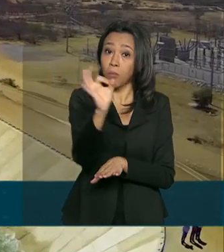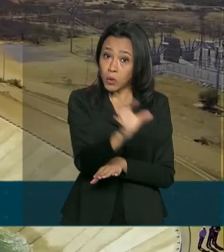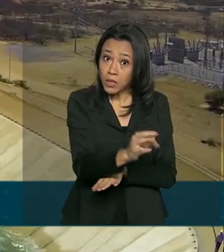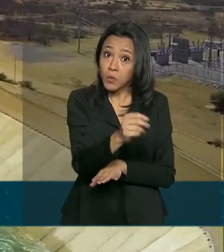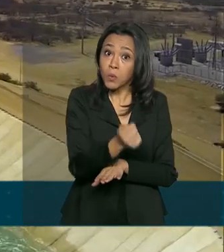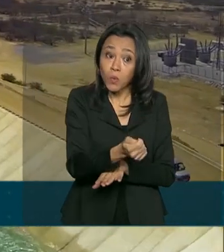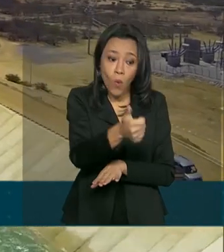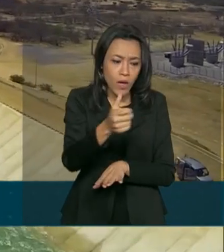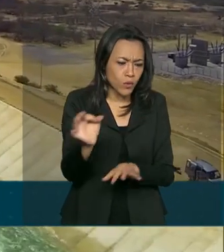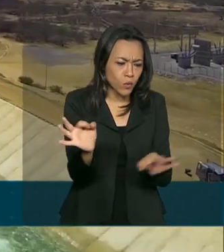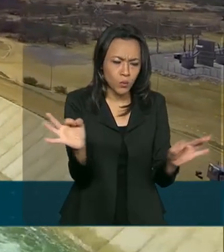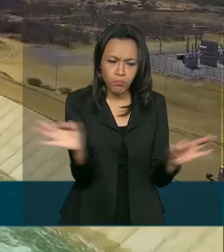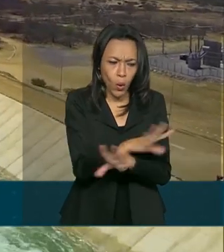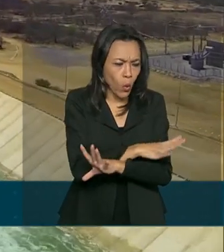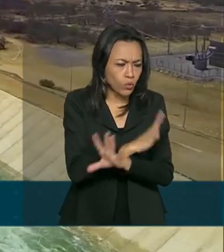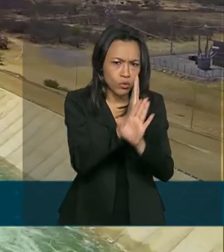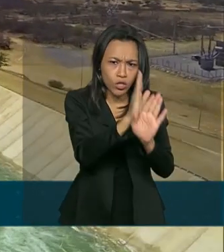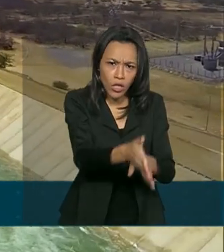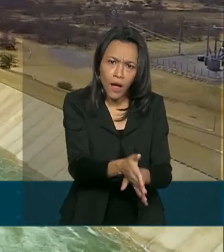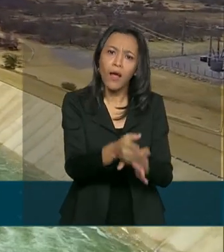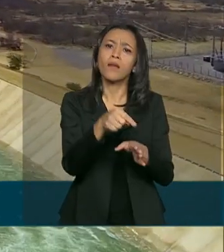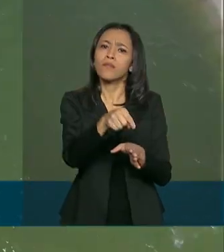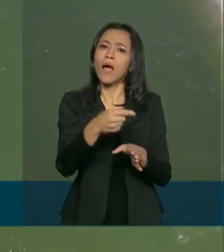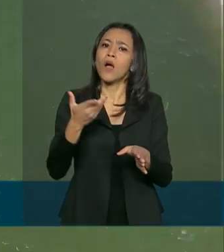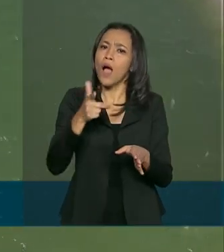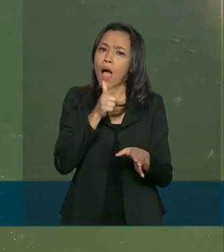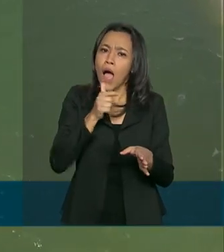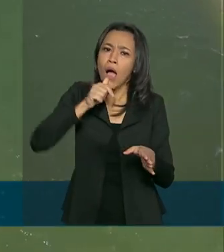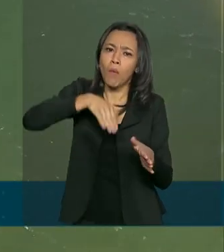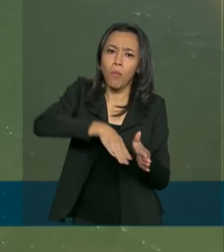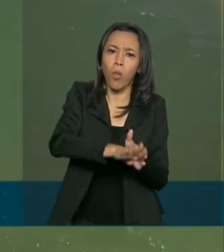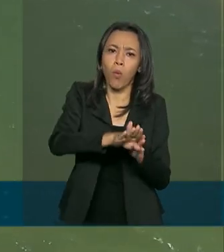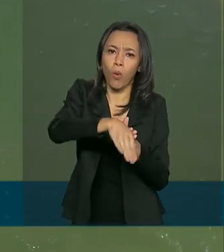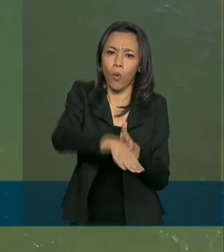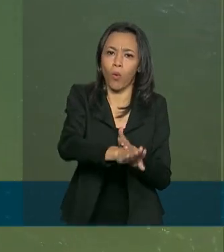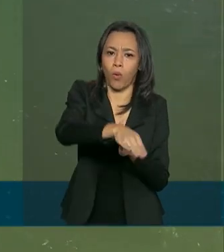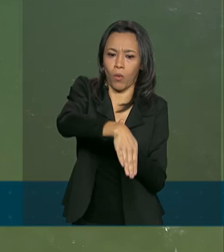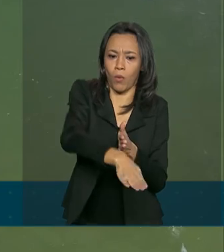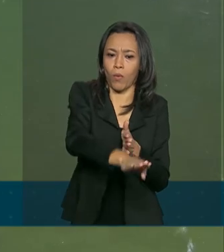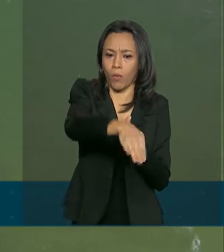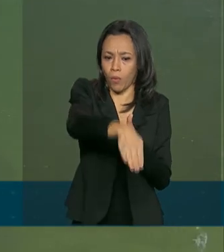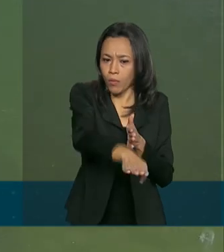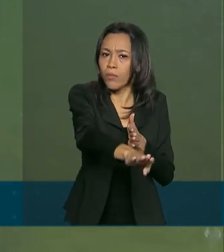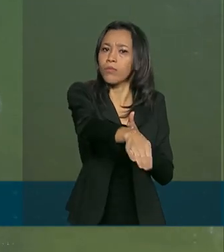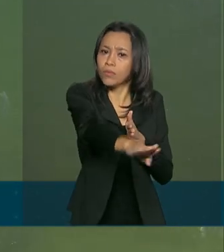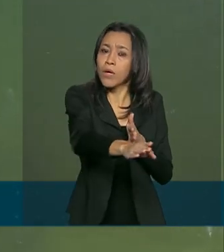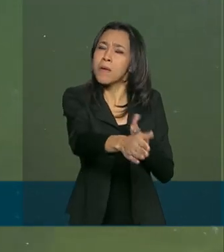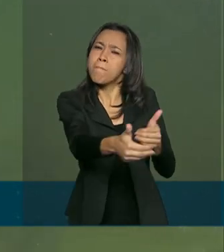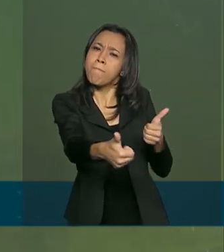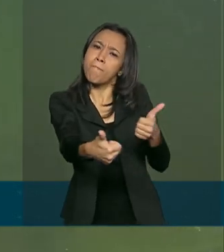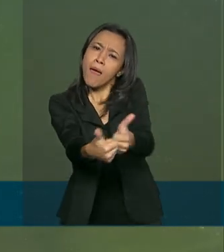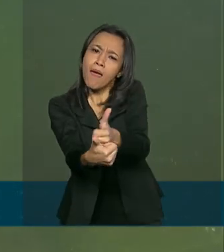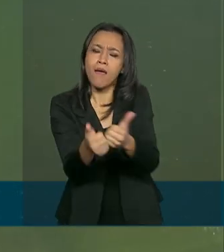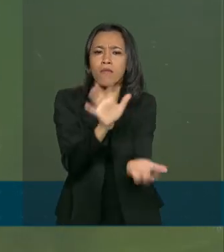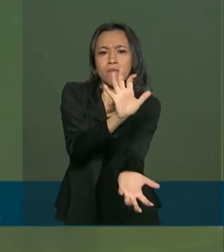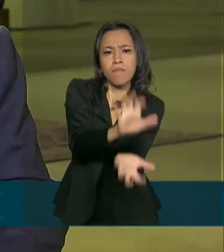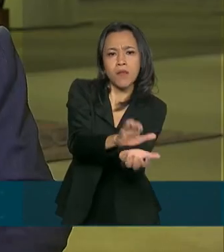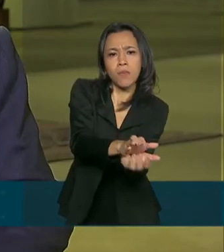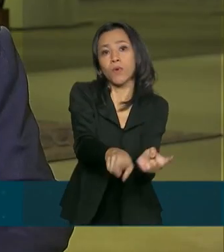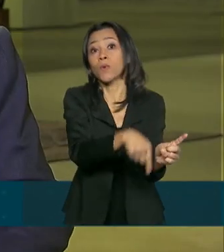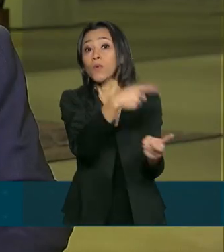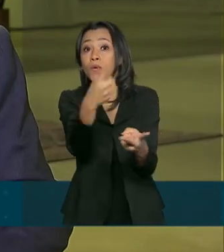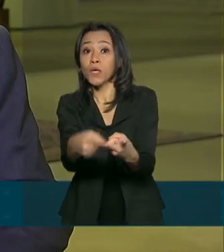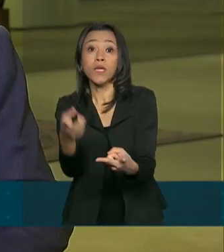concluídas, já está em processo de enchimento, com a água chegando na divisa de Pernambuco e do Ceará.